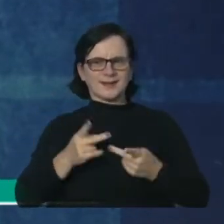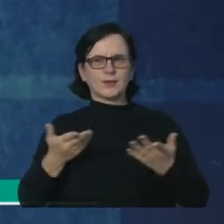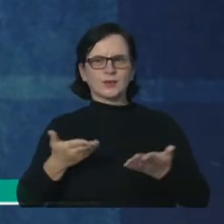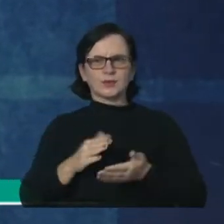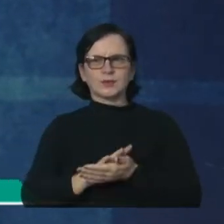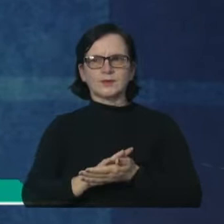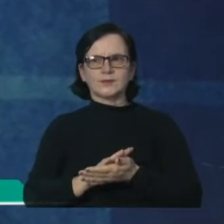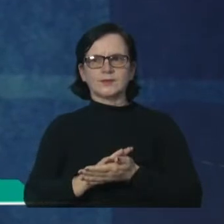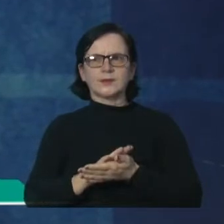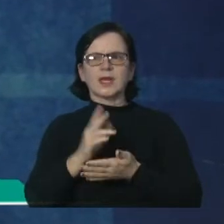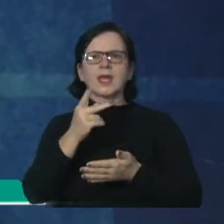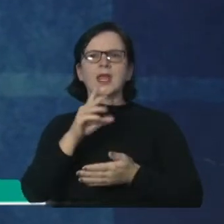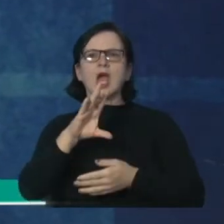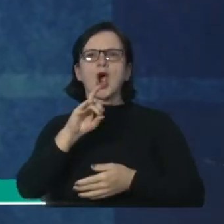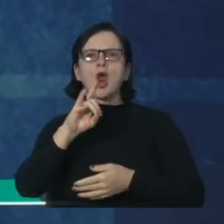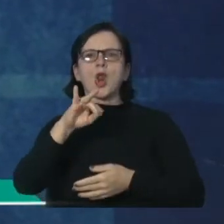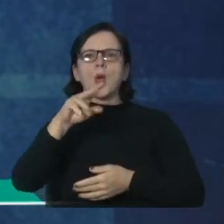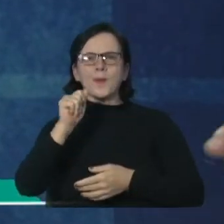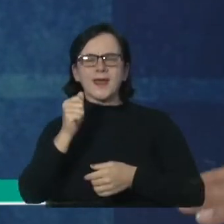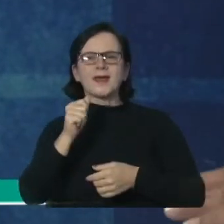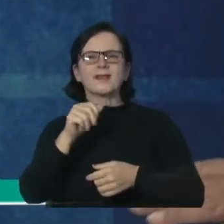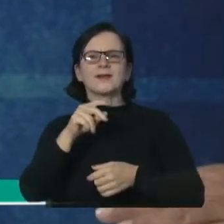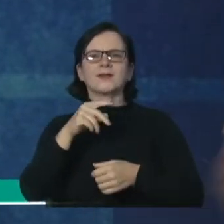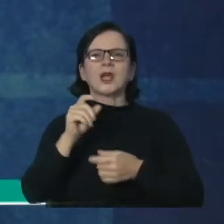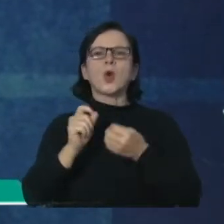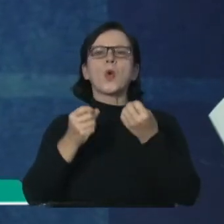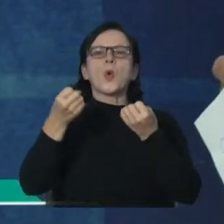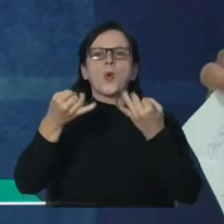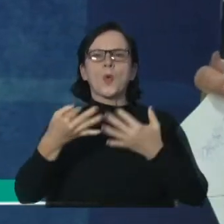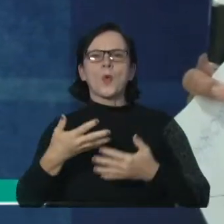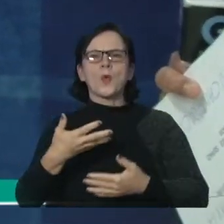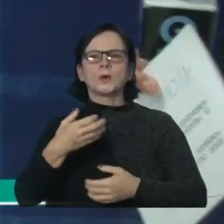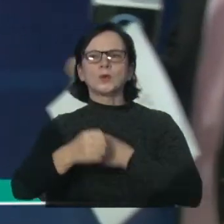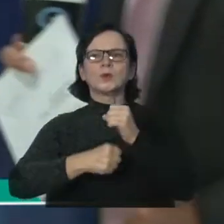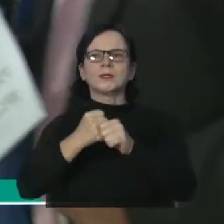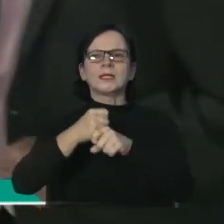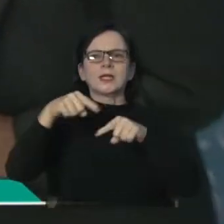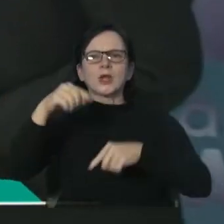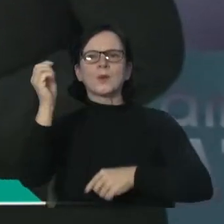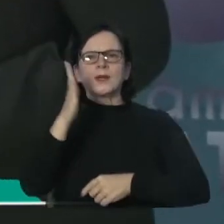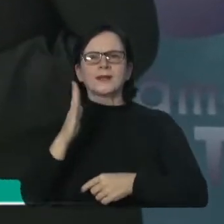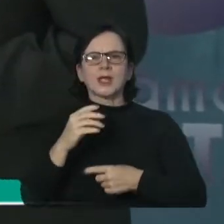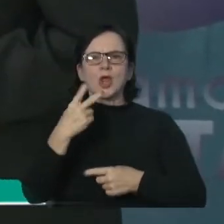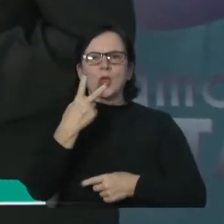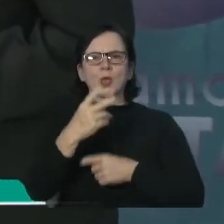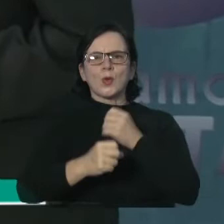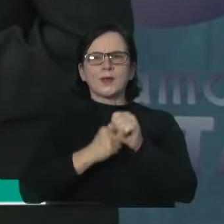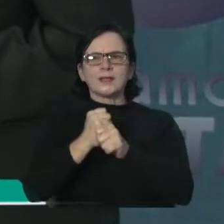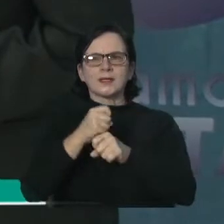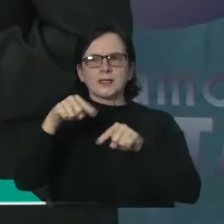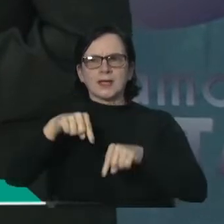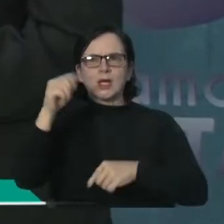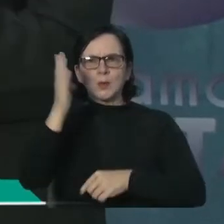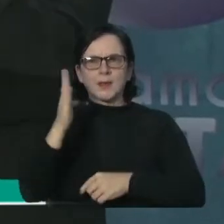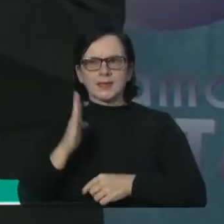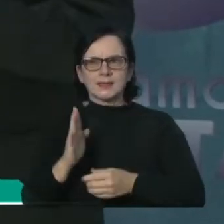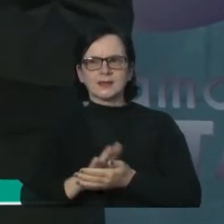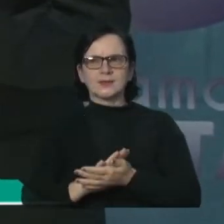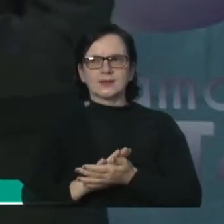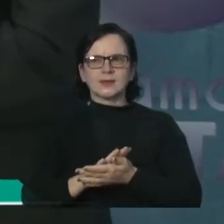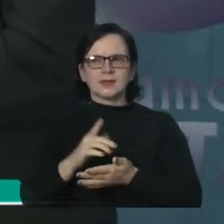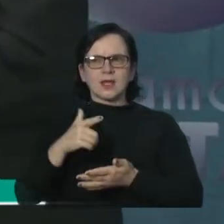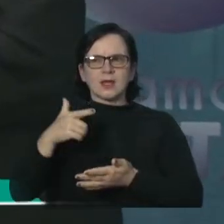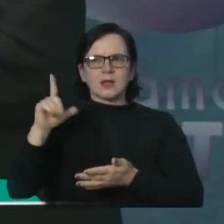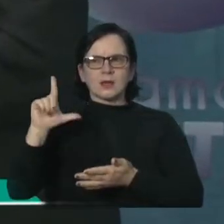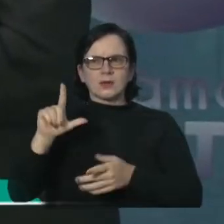colombiana? Colombiana, sim, senhor. Há quanto tempo você está no Brasil? Tenho dois anos e nove meses aqui no Brasil. Anos